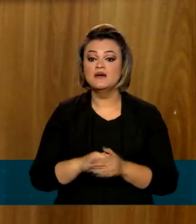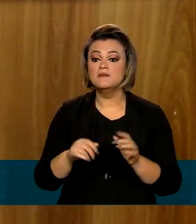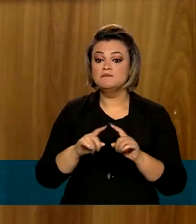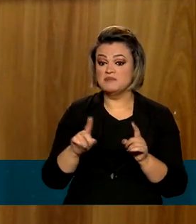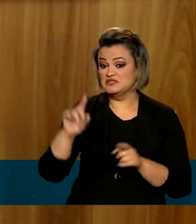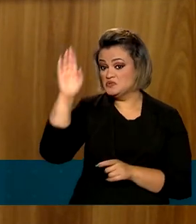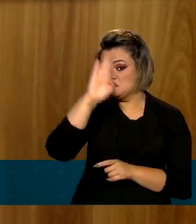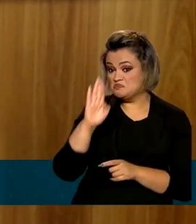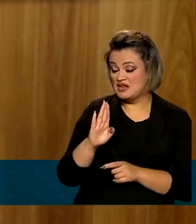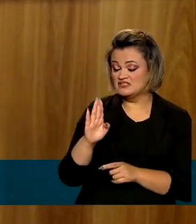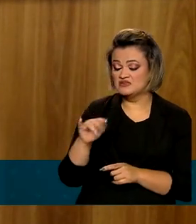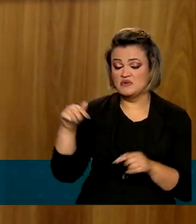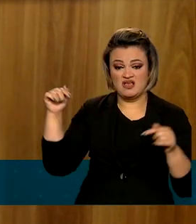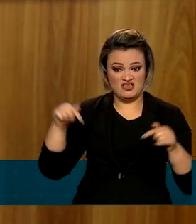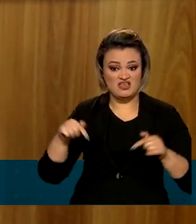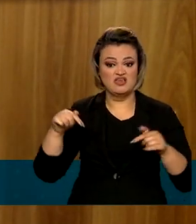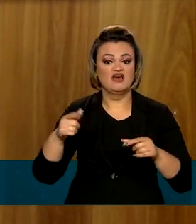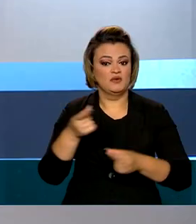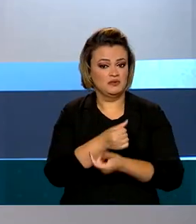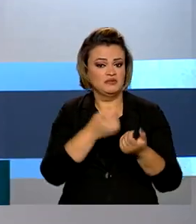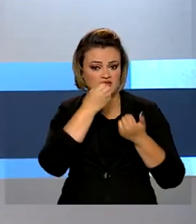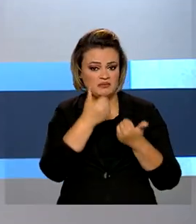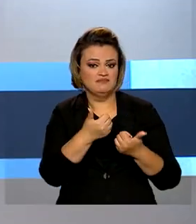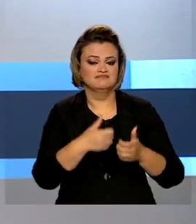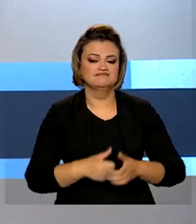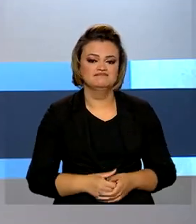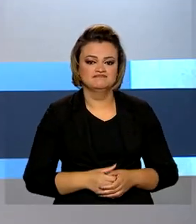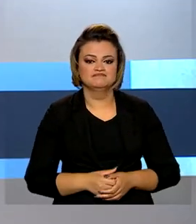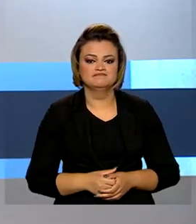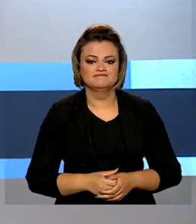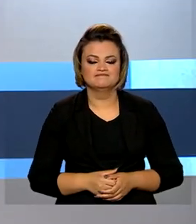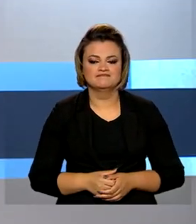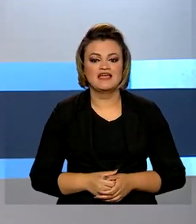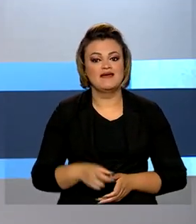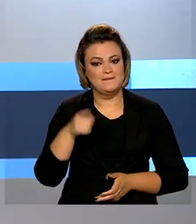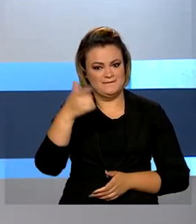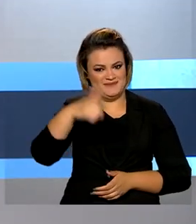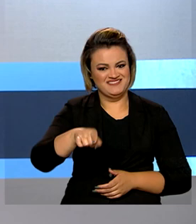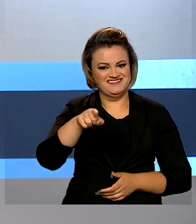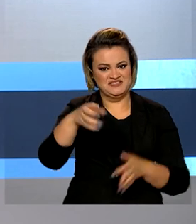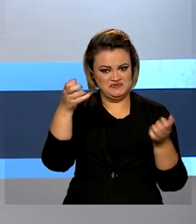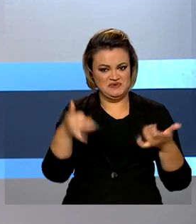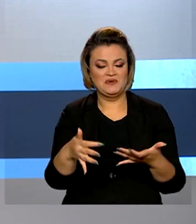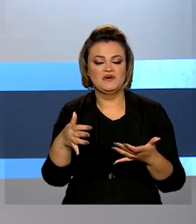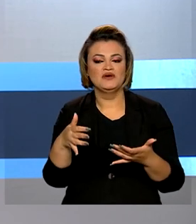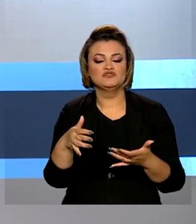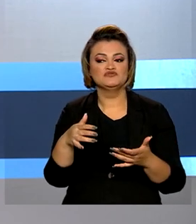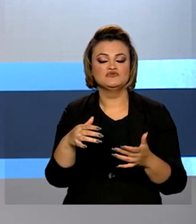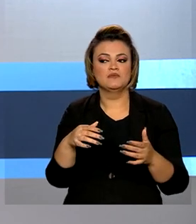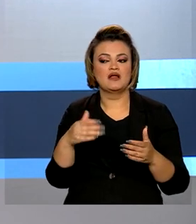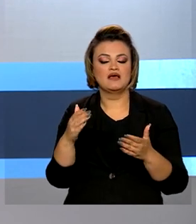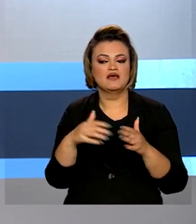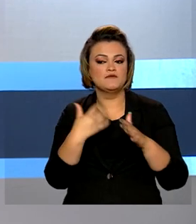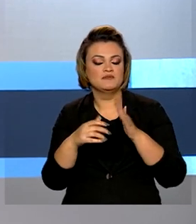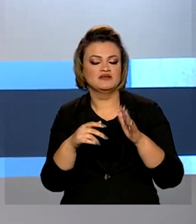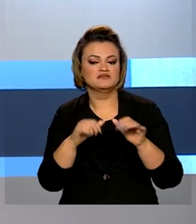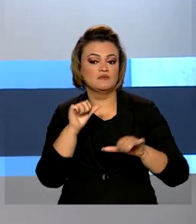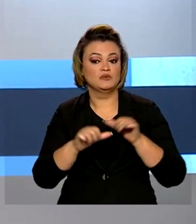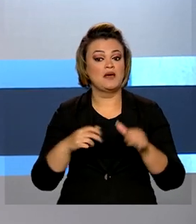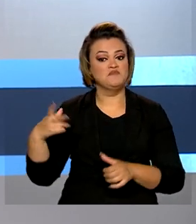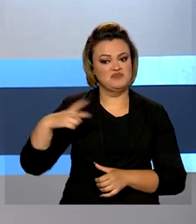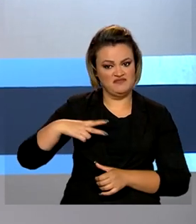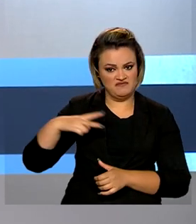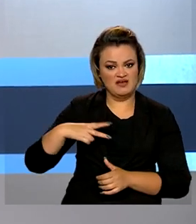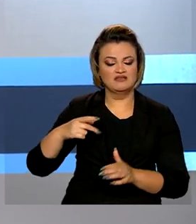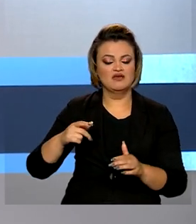um porto seguro na economia mundial. O ministro da Economia também falou sobre privatizações e investimentos